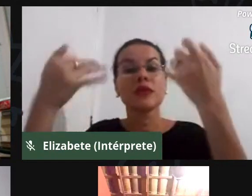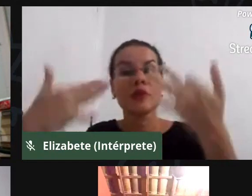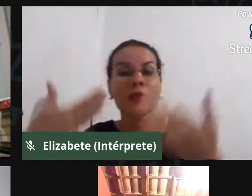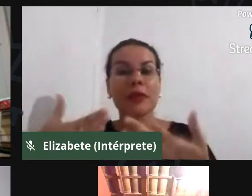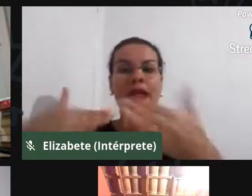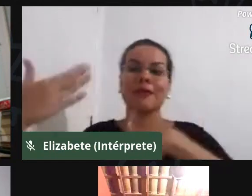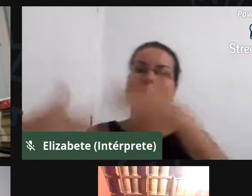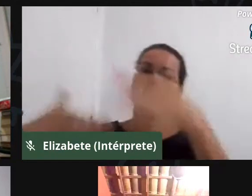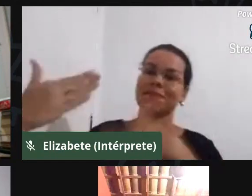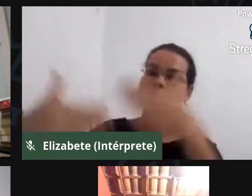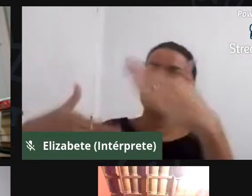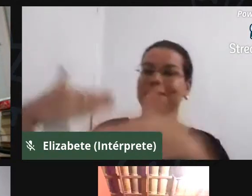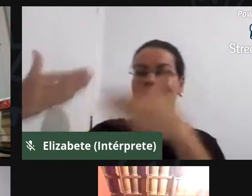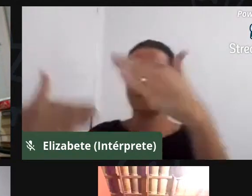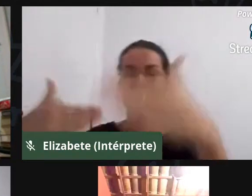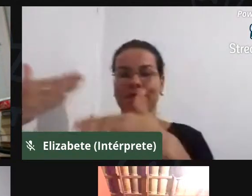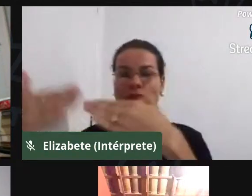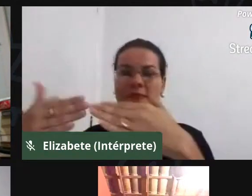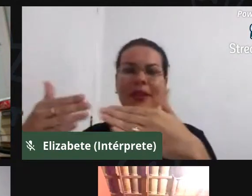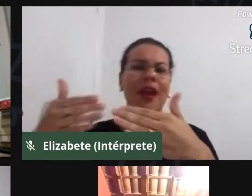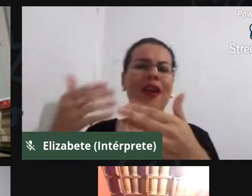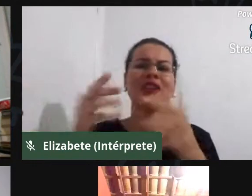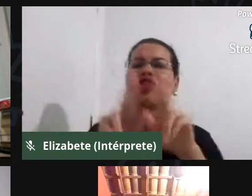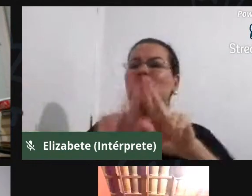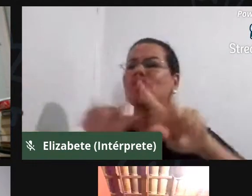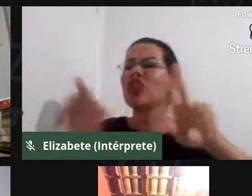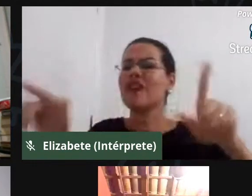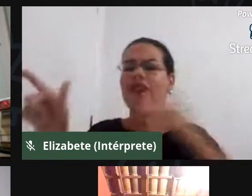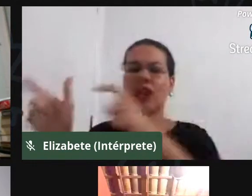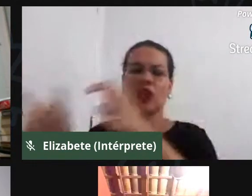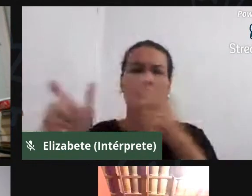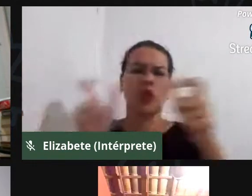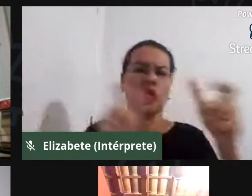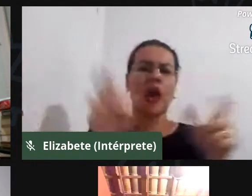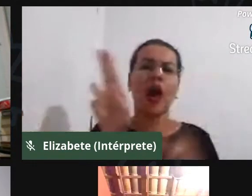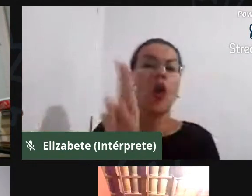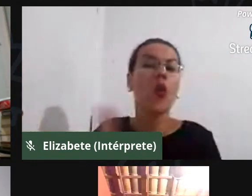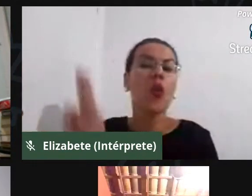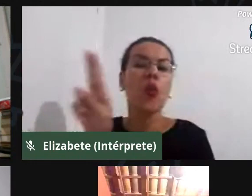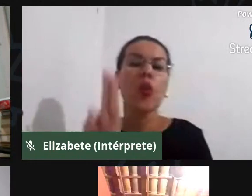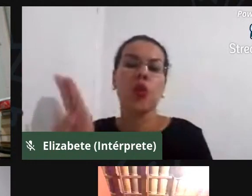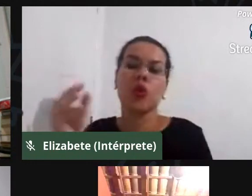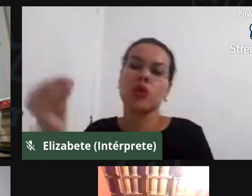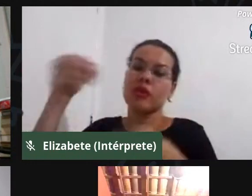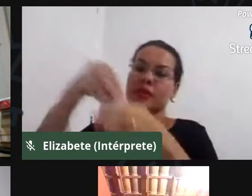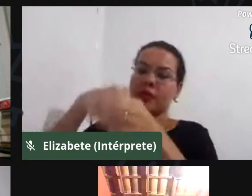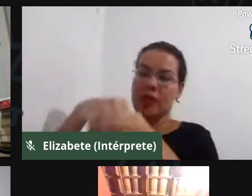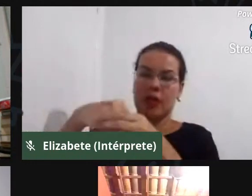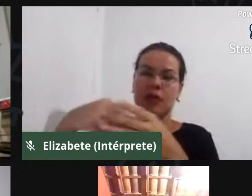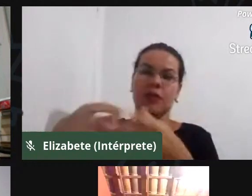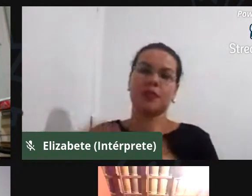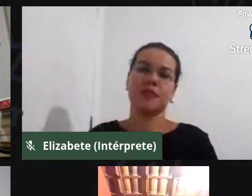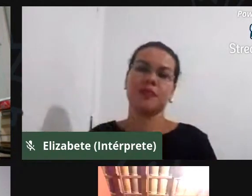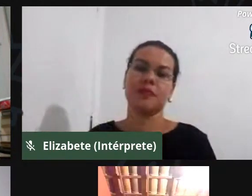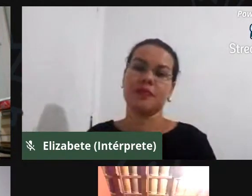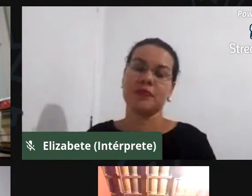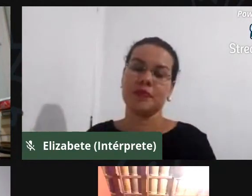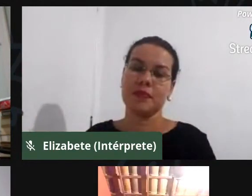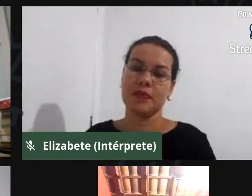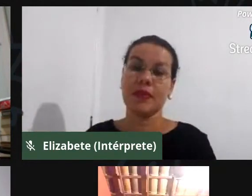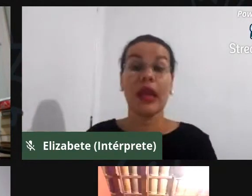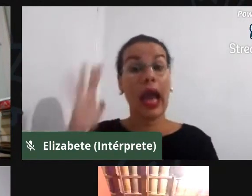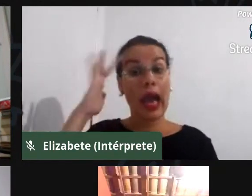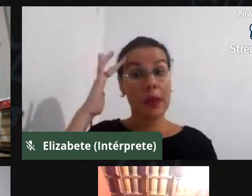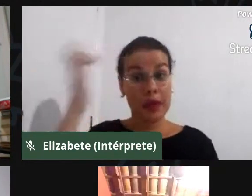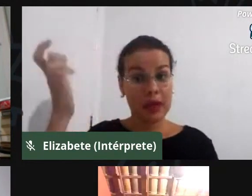vários espaços de utilização dentro do território. E o amanhã é,